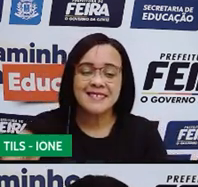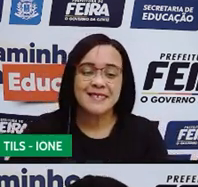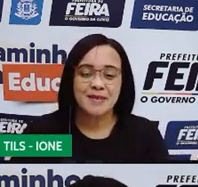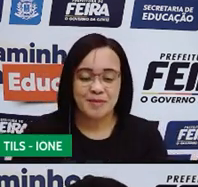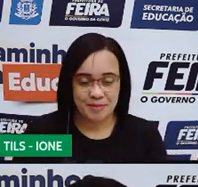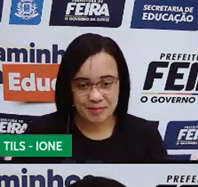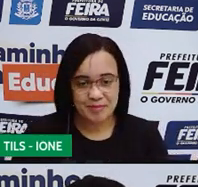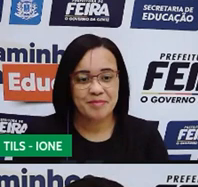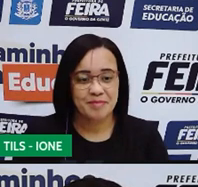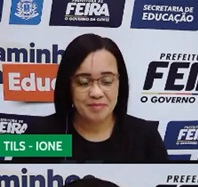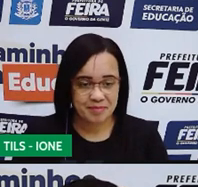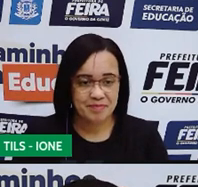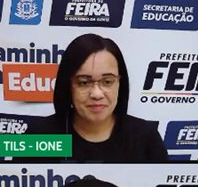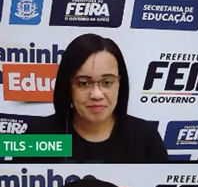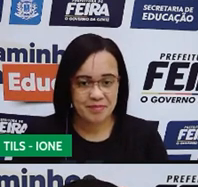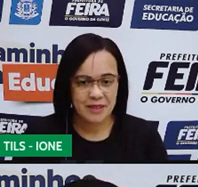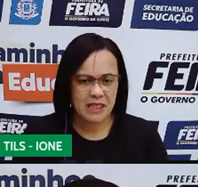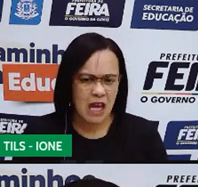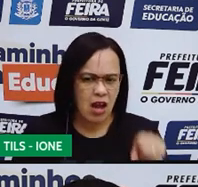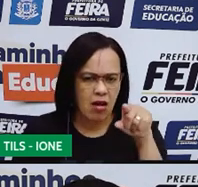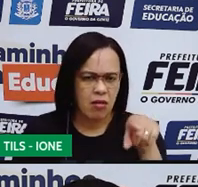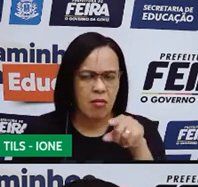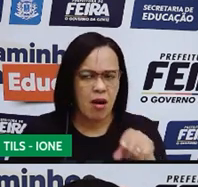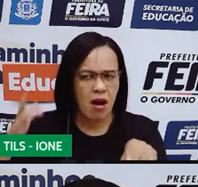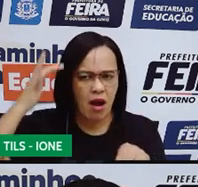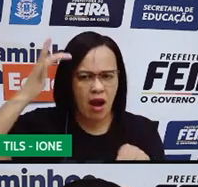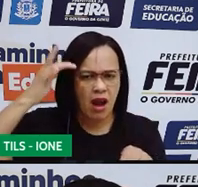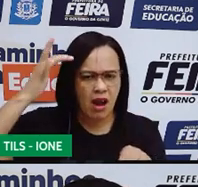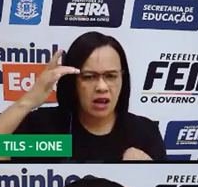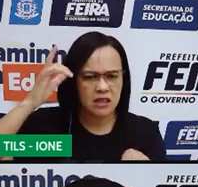Com quem você me acha mais parecido fisicamente?